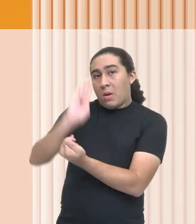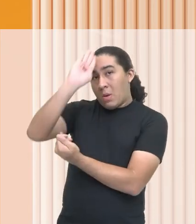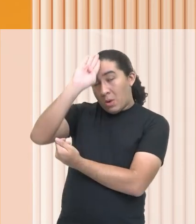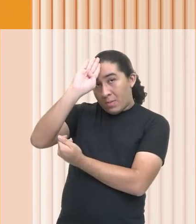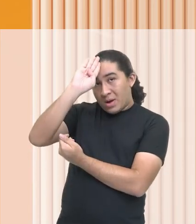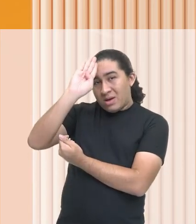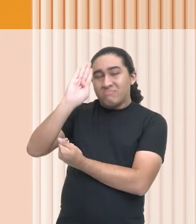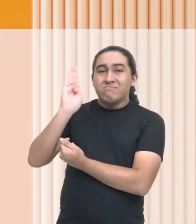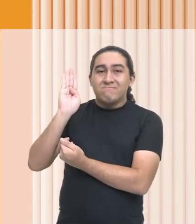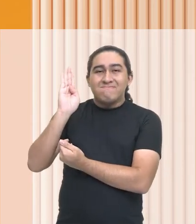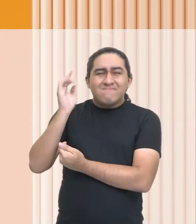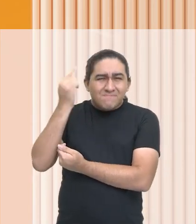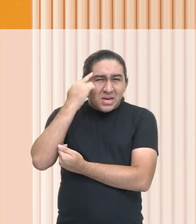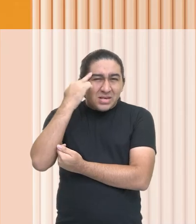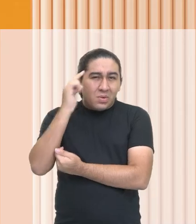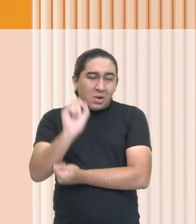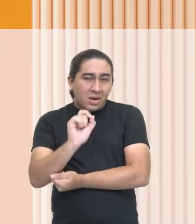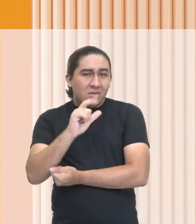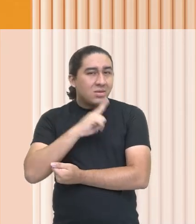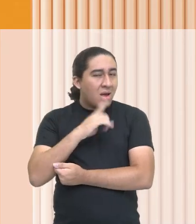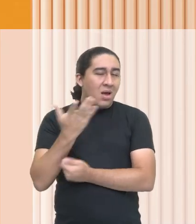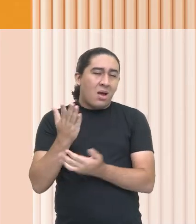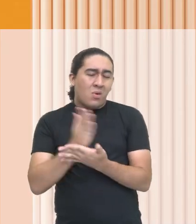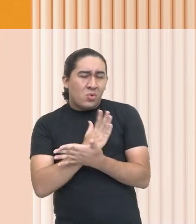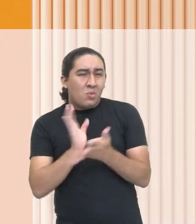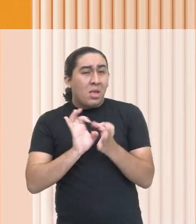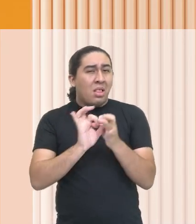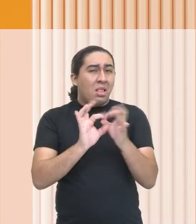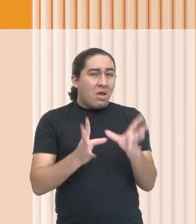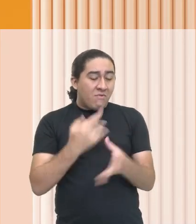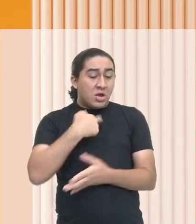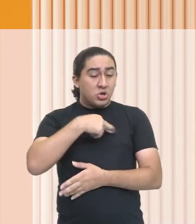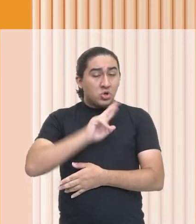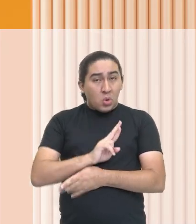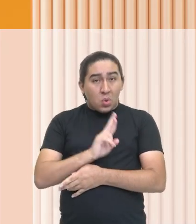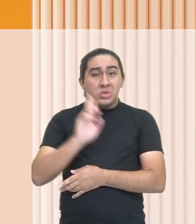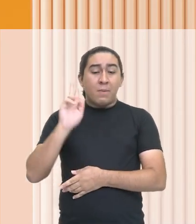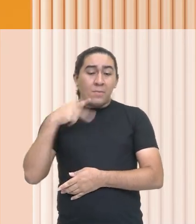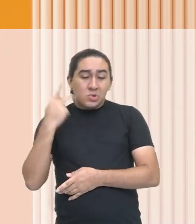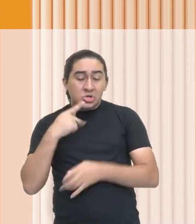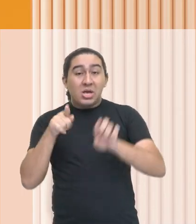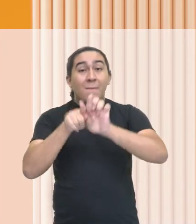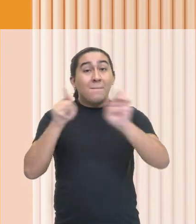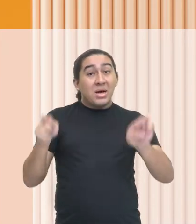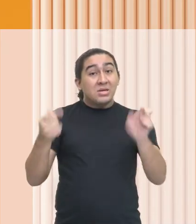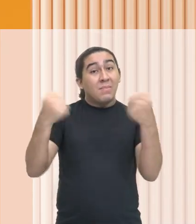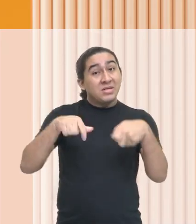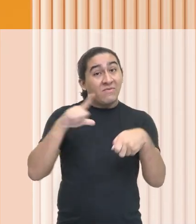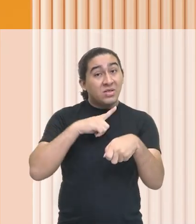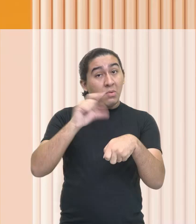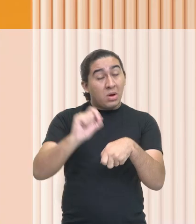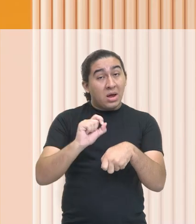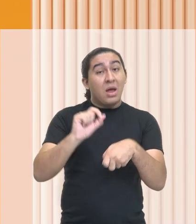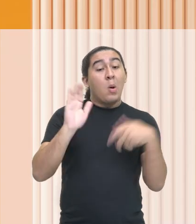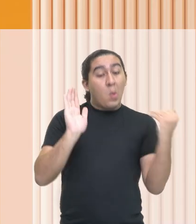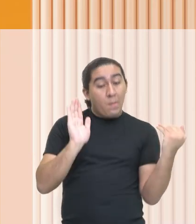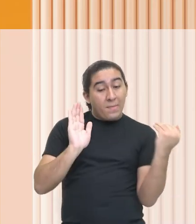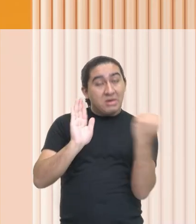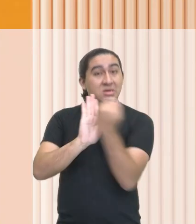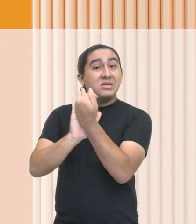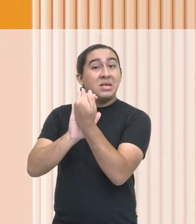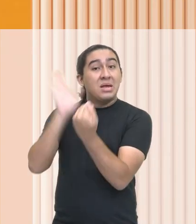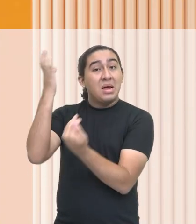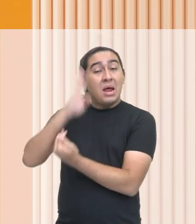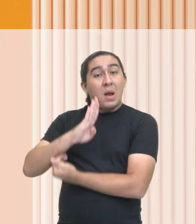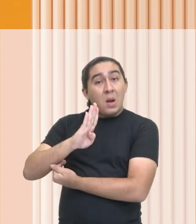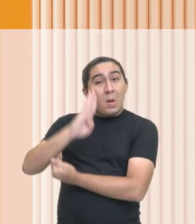certa liberdade religiosa, comercial e política desde que estivessem debaixo da autoridade maior